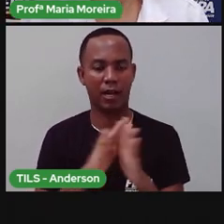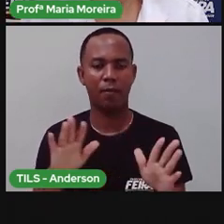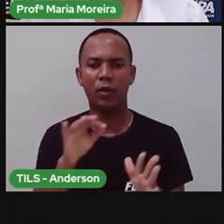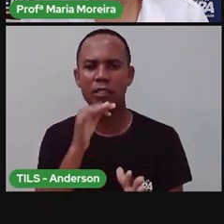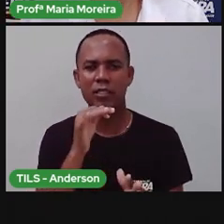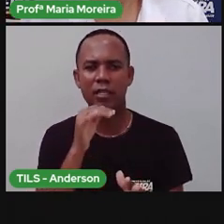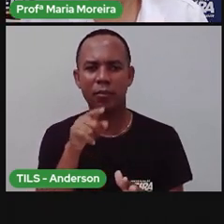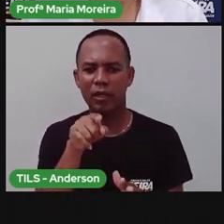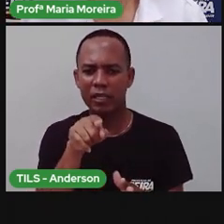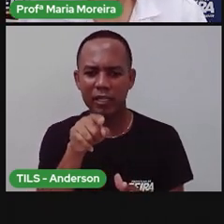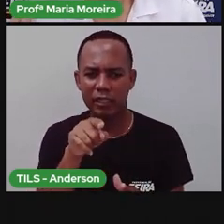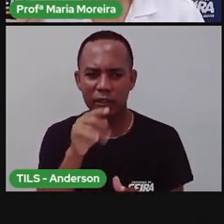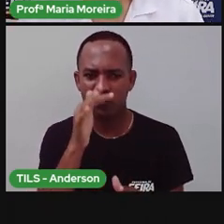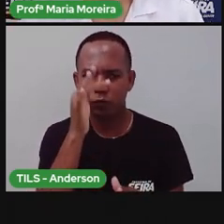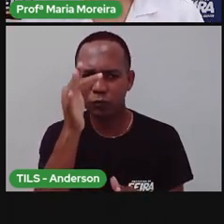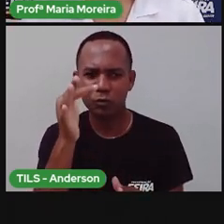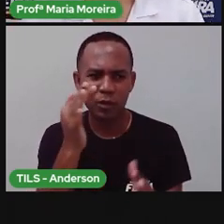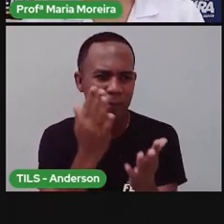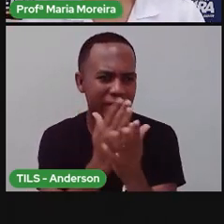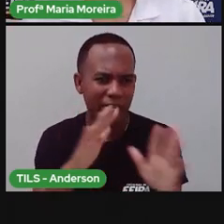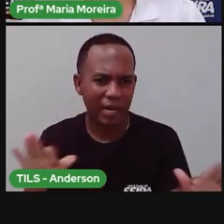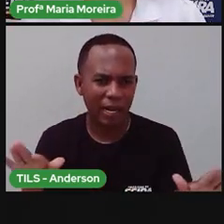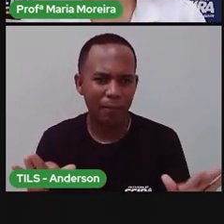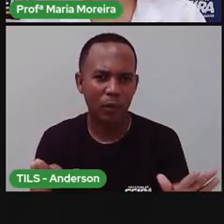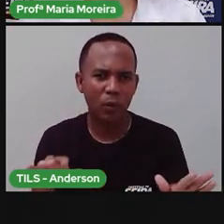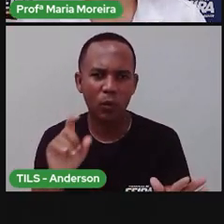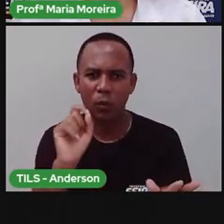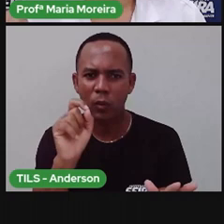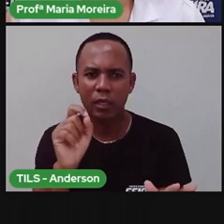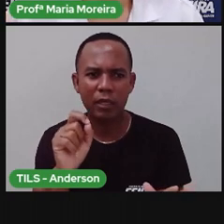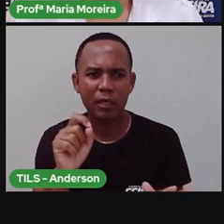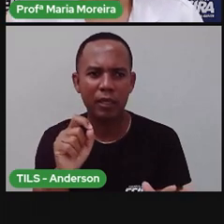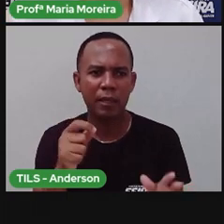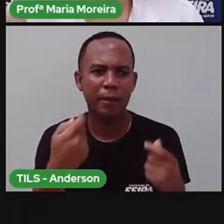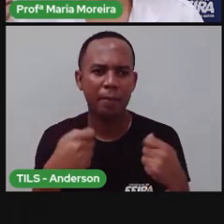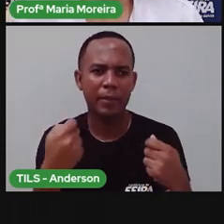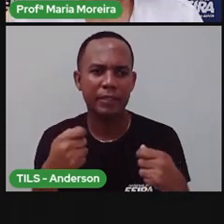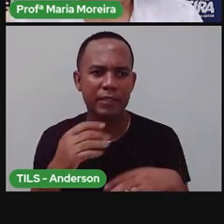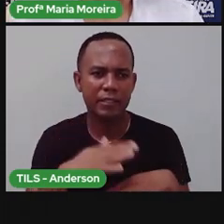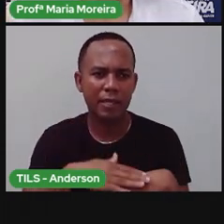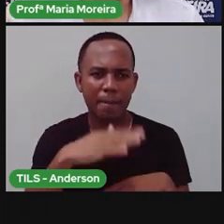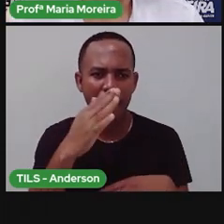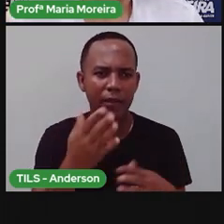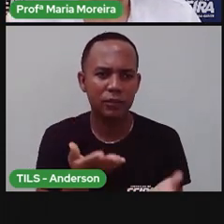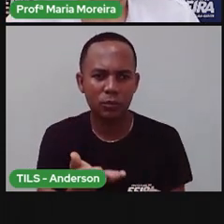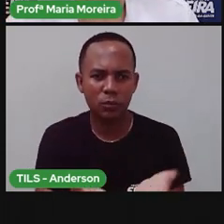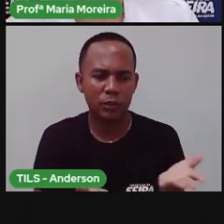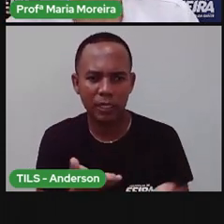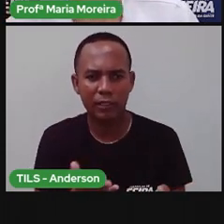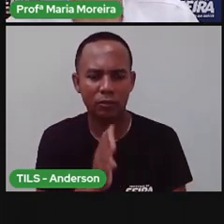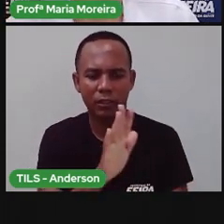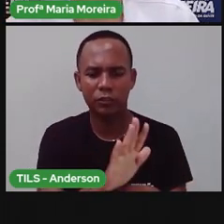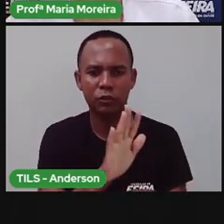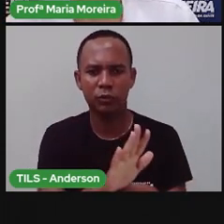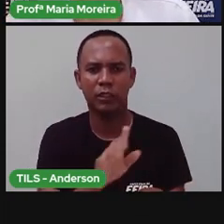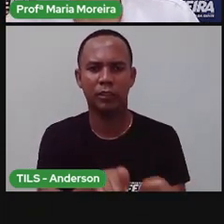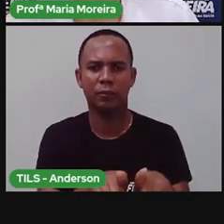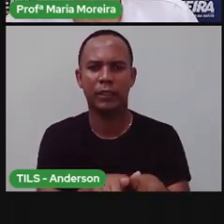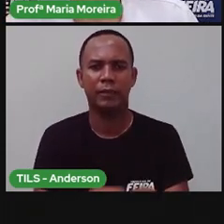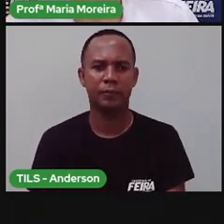risco de não existir mais. Então, ele precisa do quê? De mais cuidados e de proteção, tá?